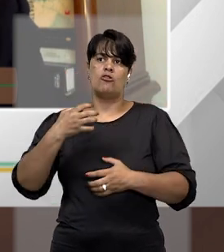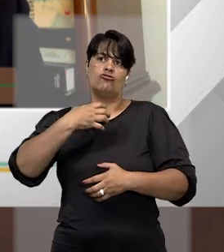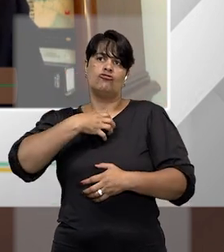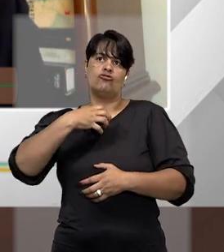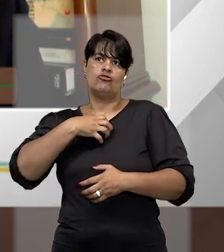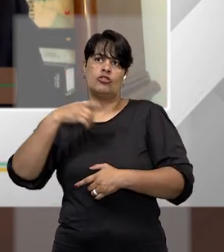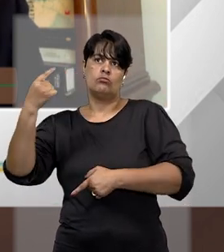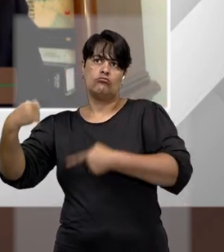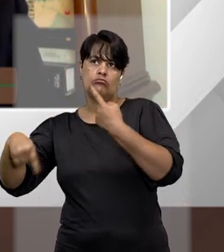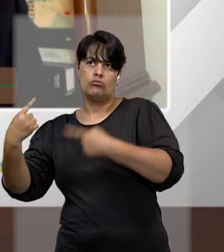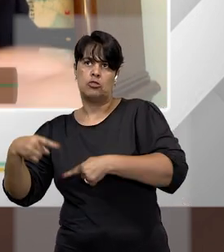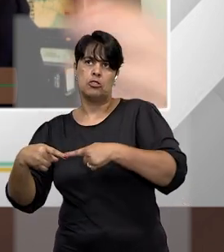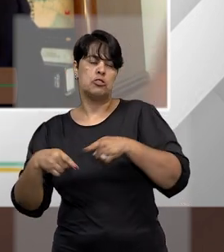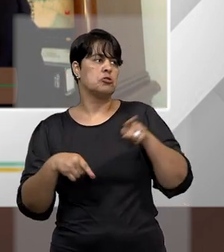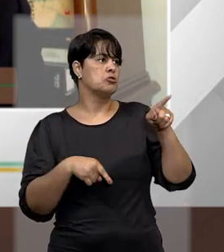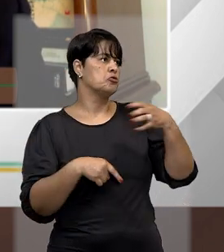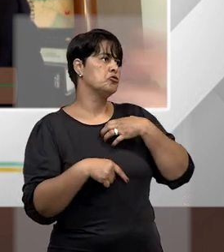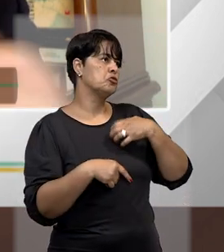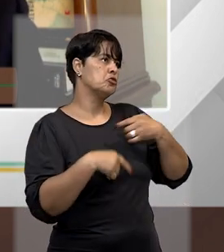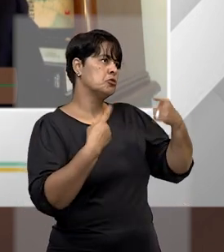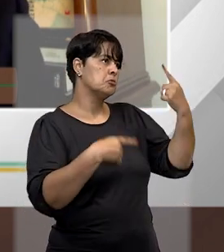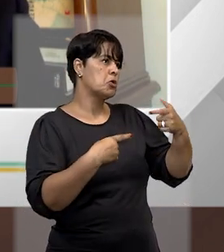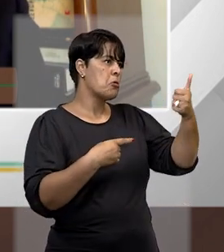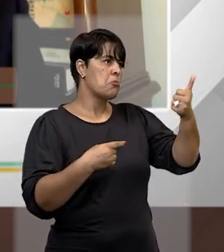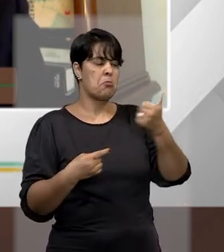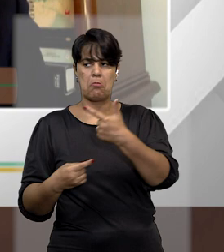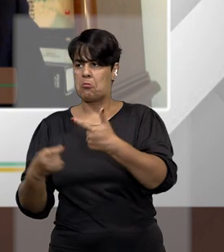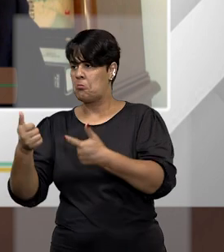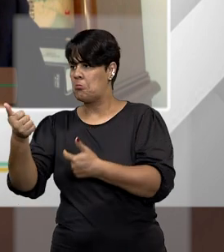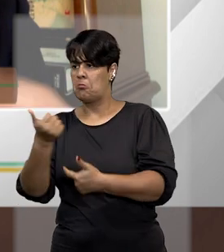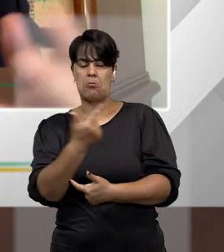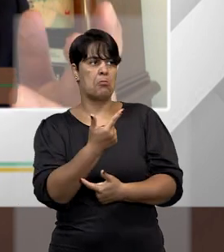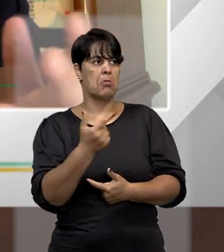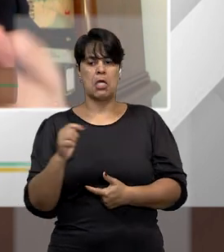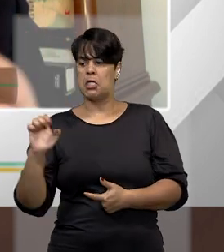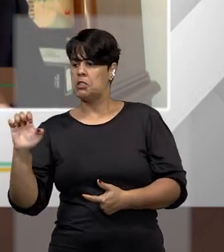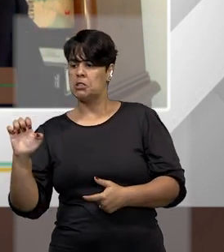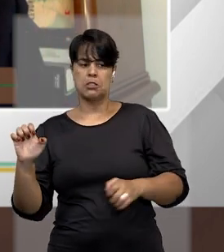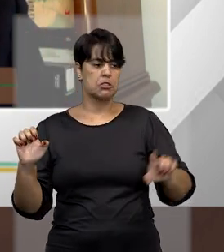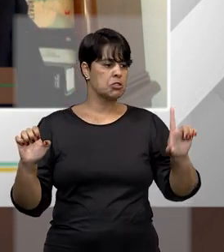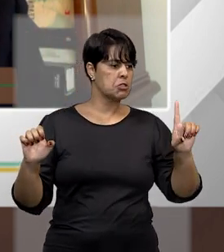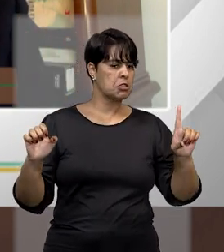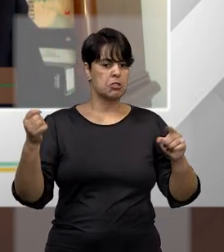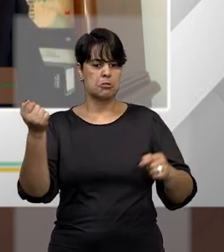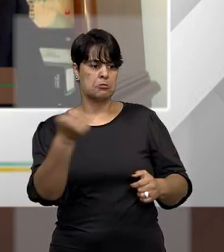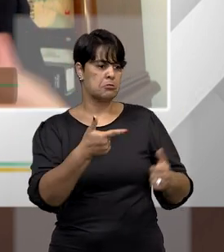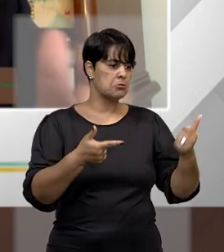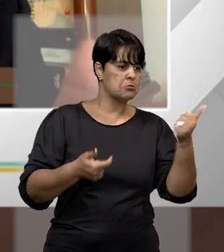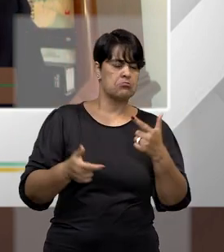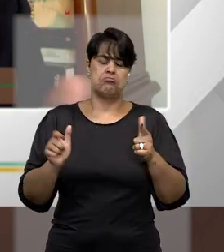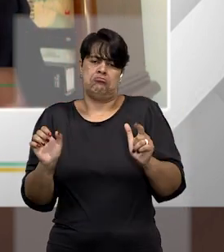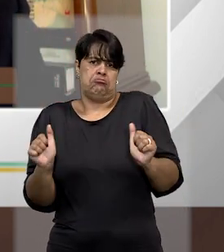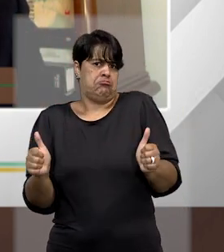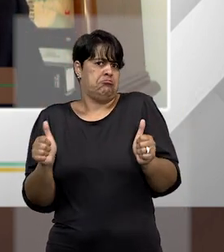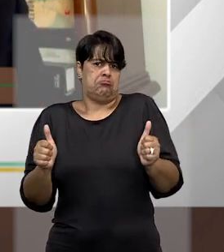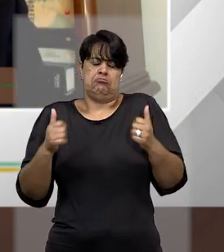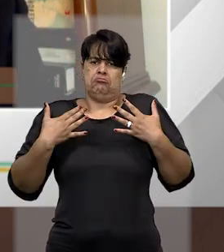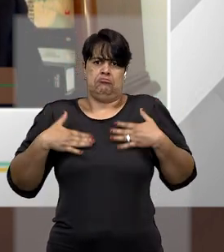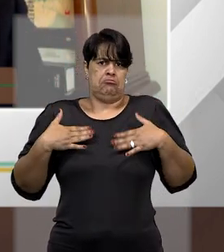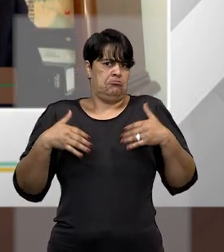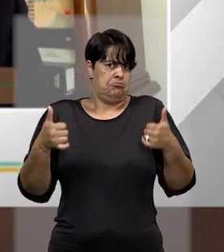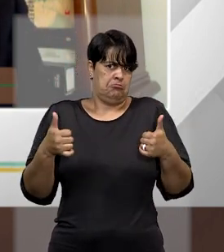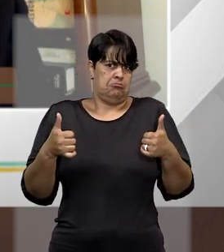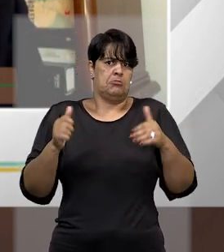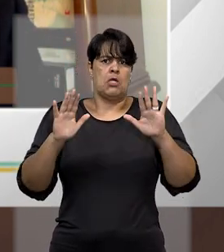direita é melhor que esquerda, que esquerda é melhor que direita, que vivíamos no paraíso quando não tínhamos as